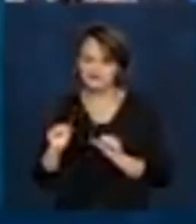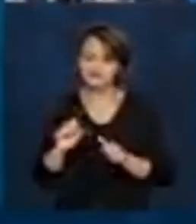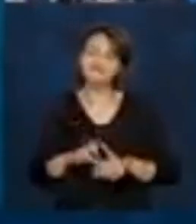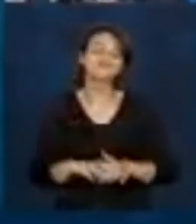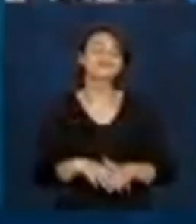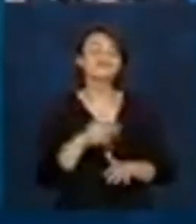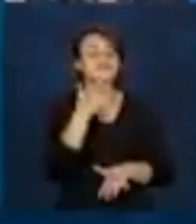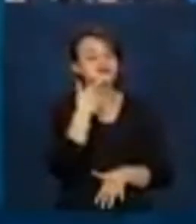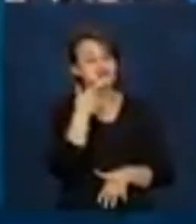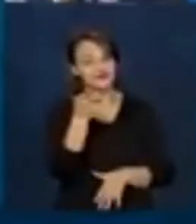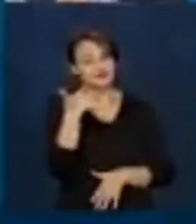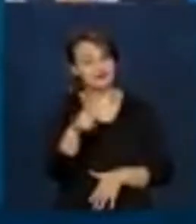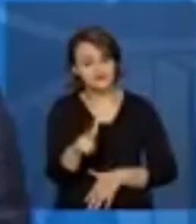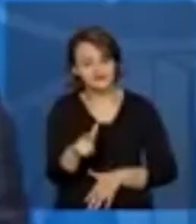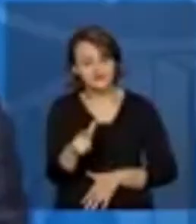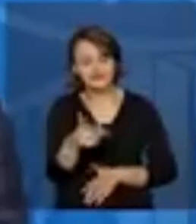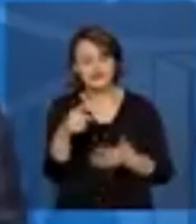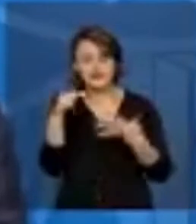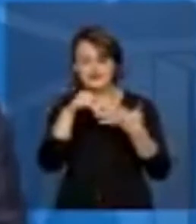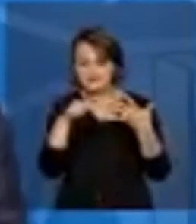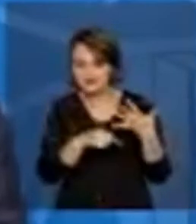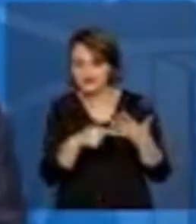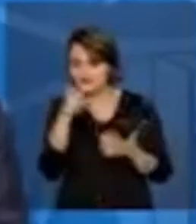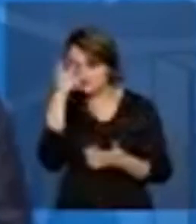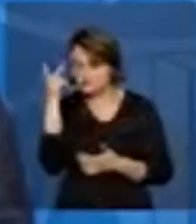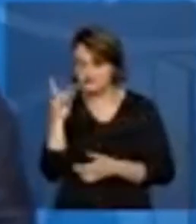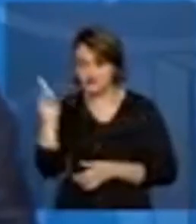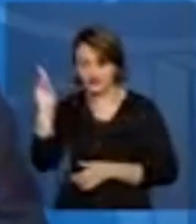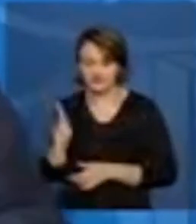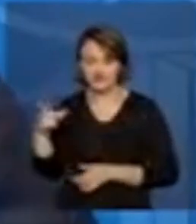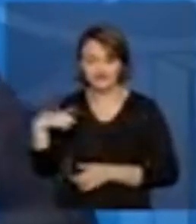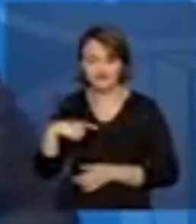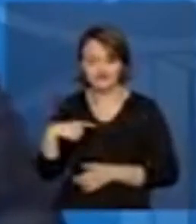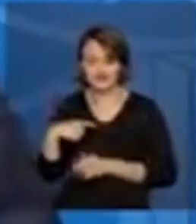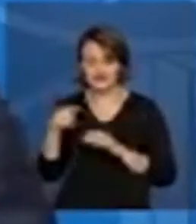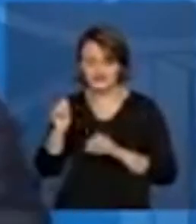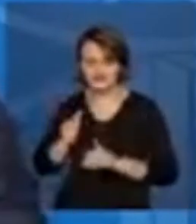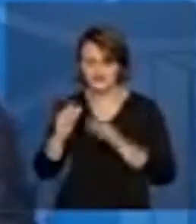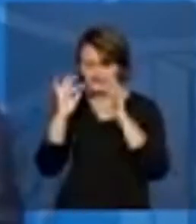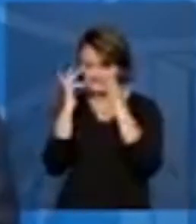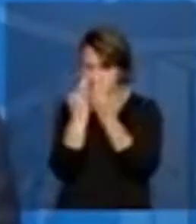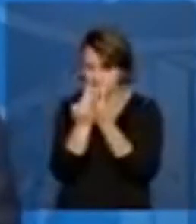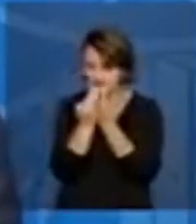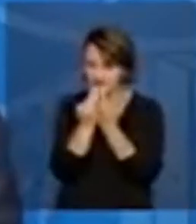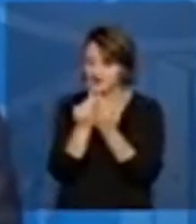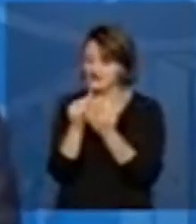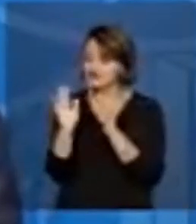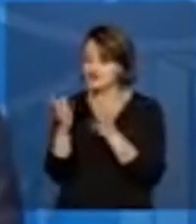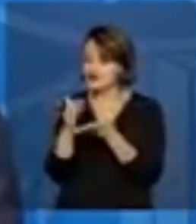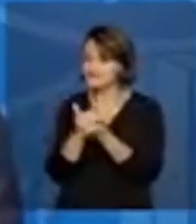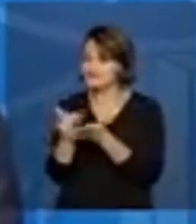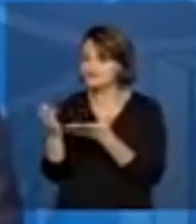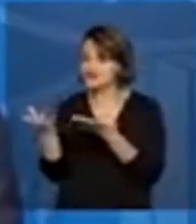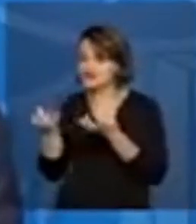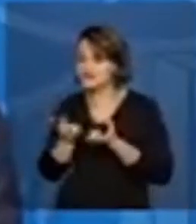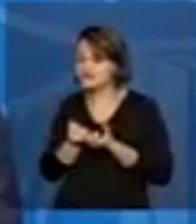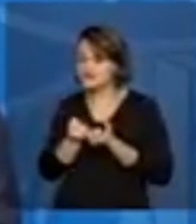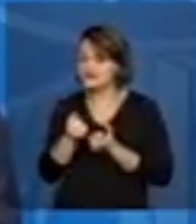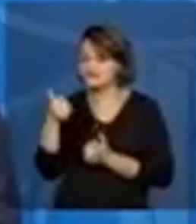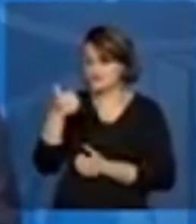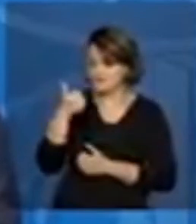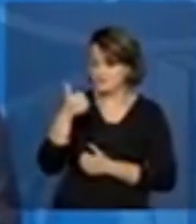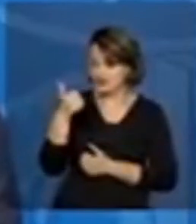reforçando, os beneficiários do Bolsa Família já começaram a receber a primeira parcela